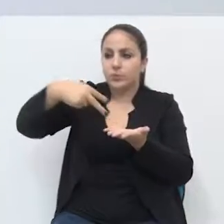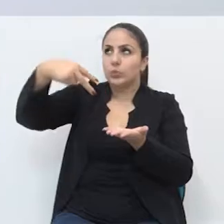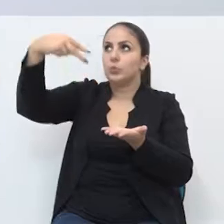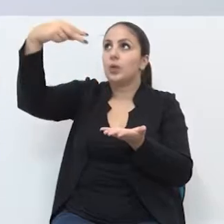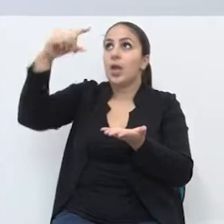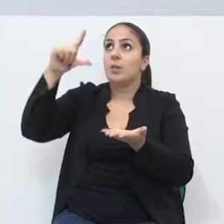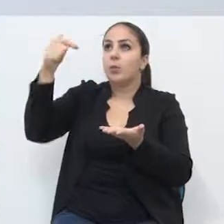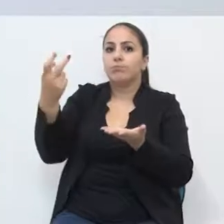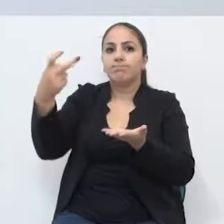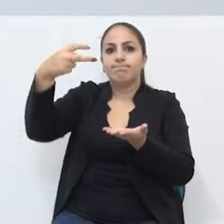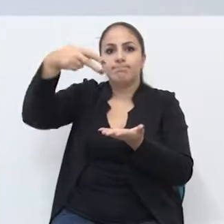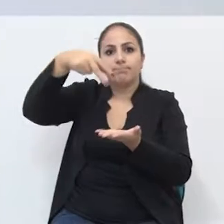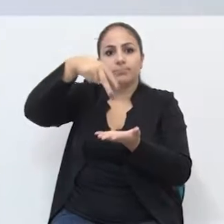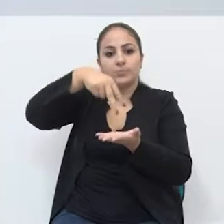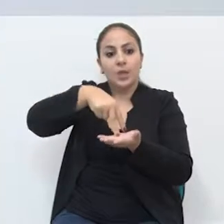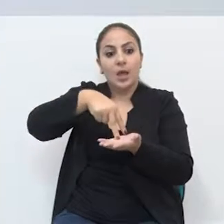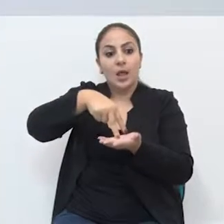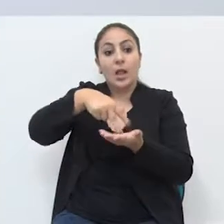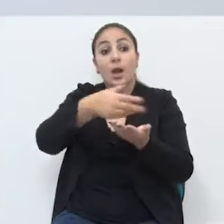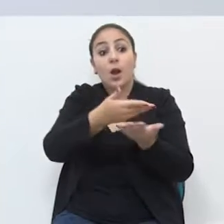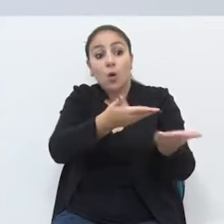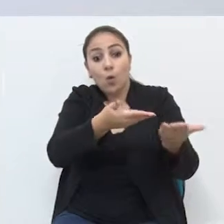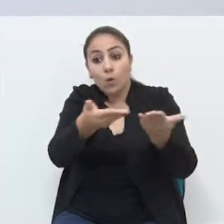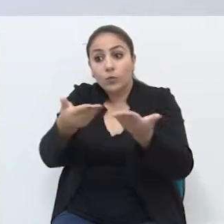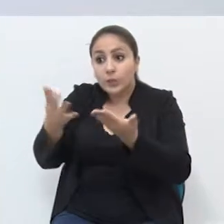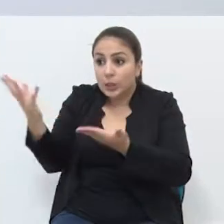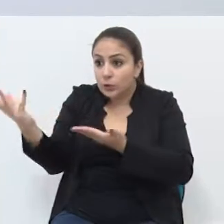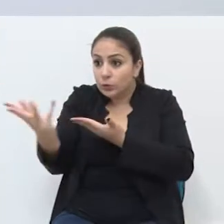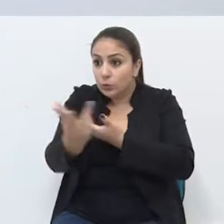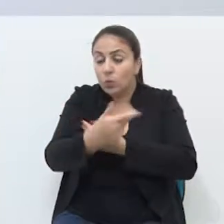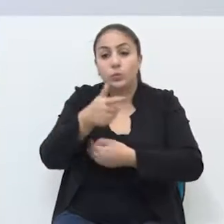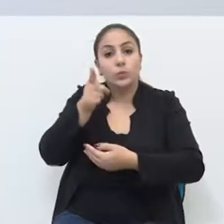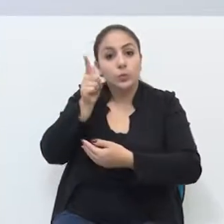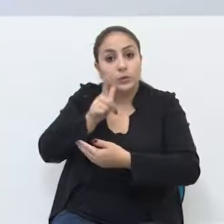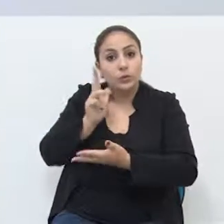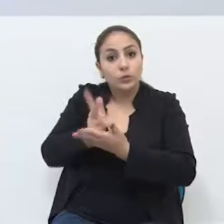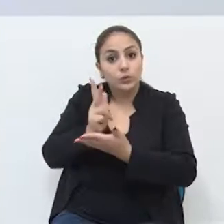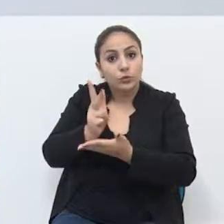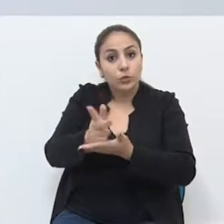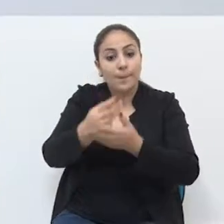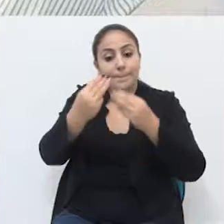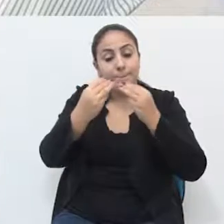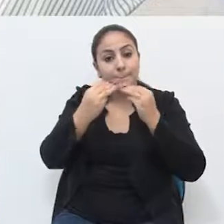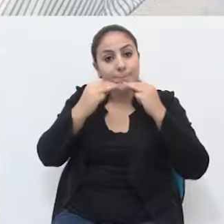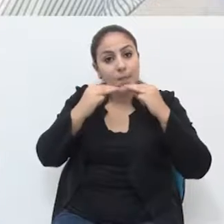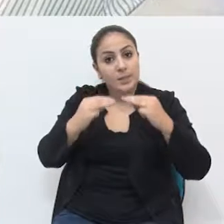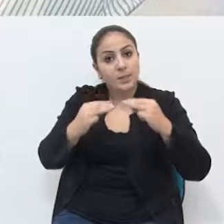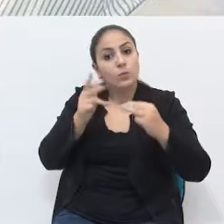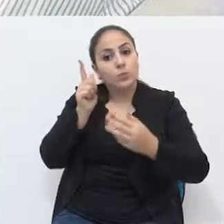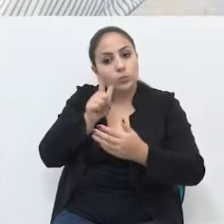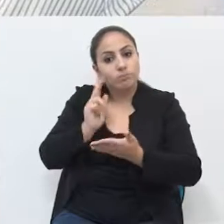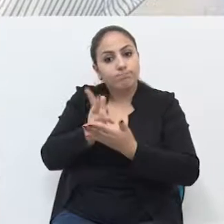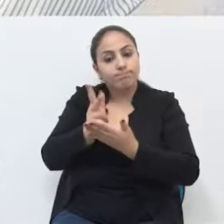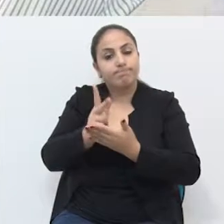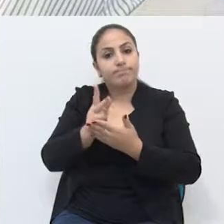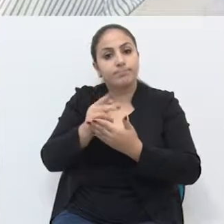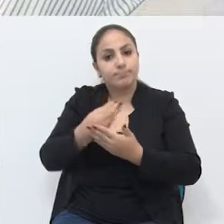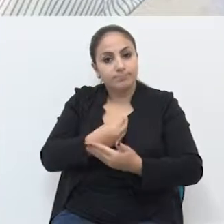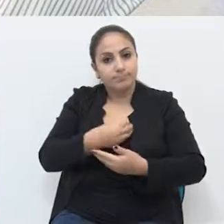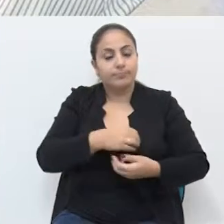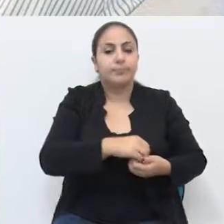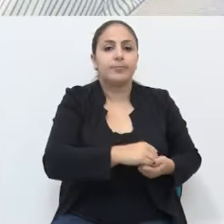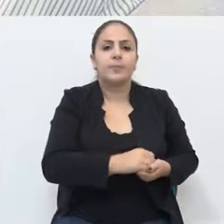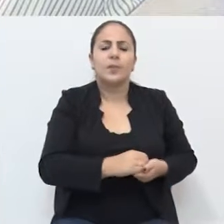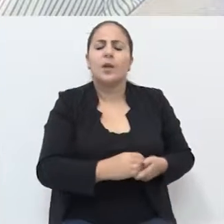humanidade, a todos os cristãos, a continuarem a sua missão, continuarem os seus passos. E qual a importância da